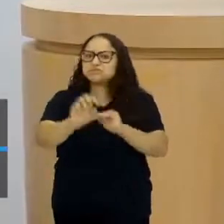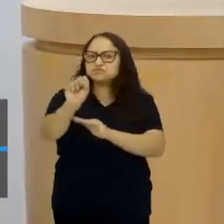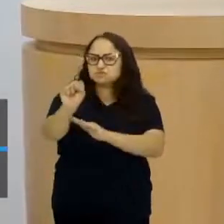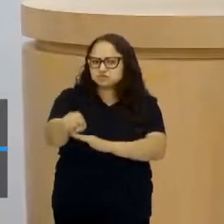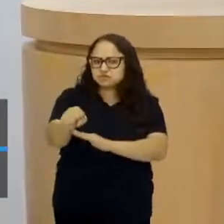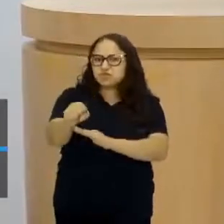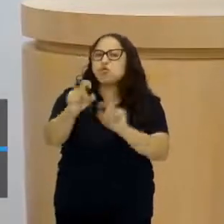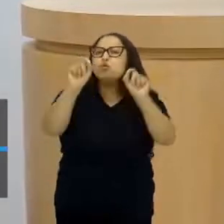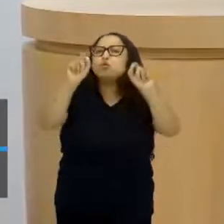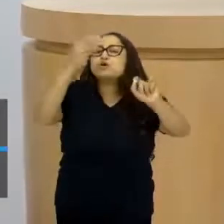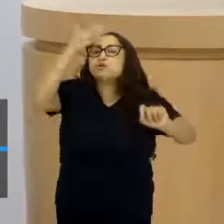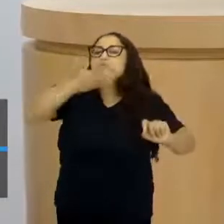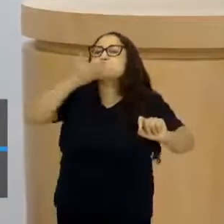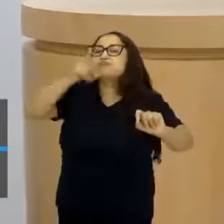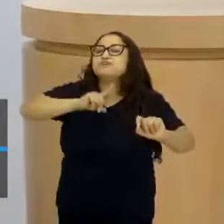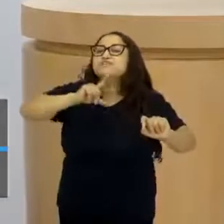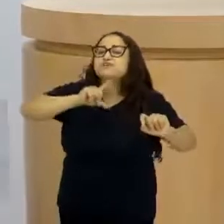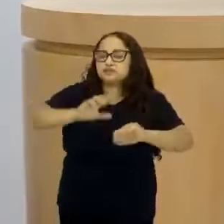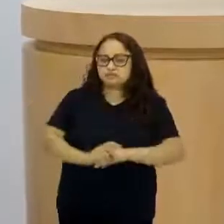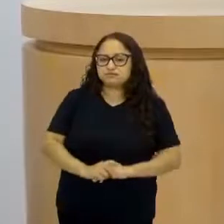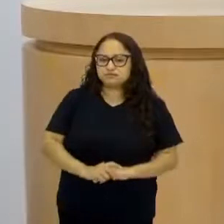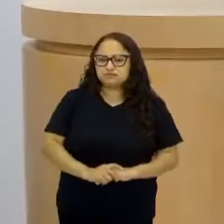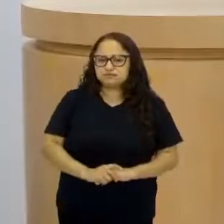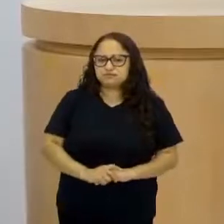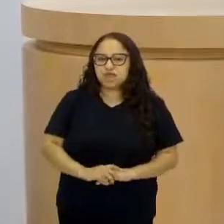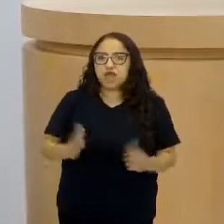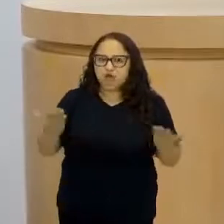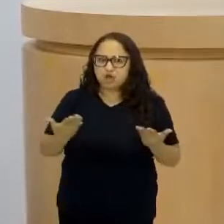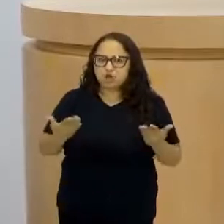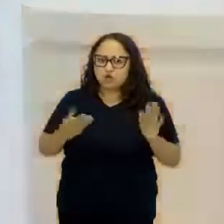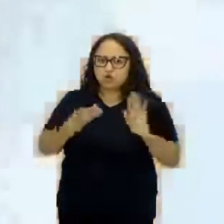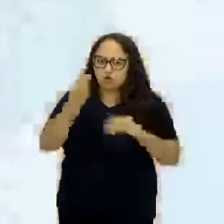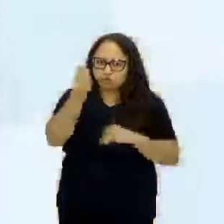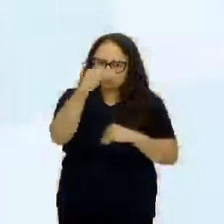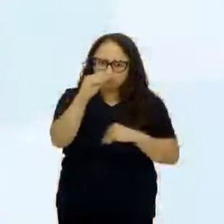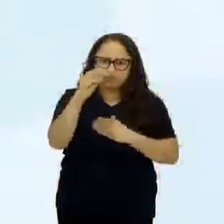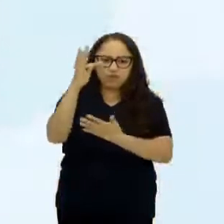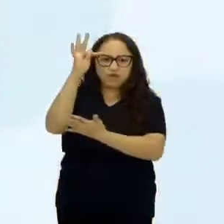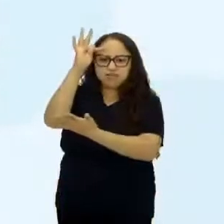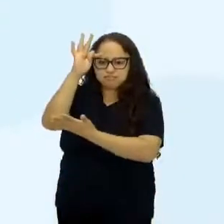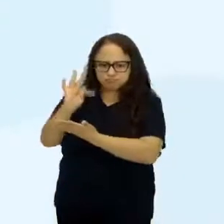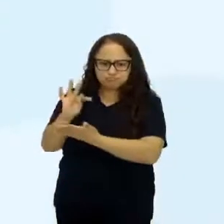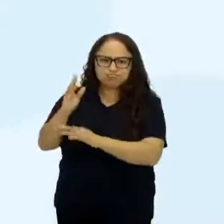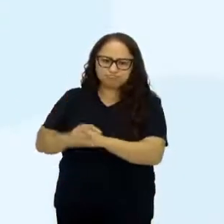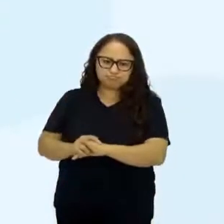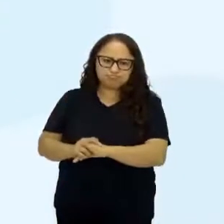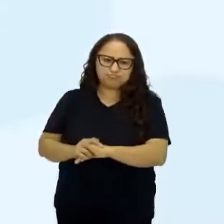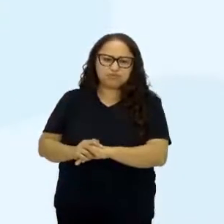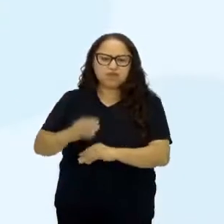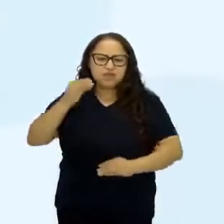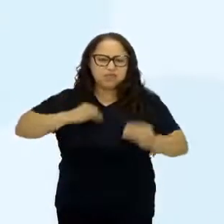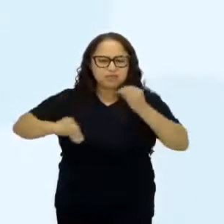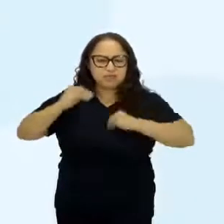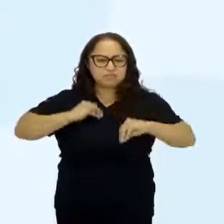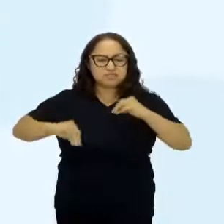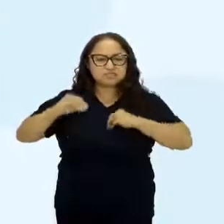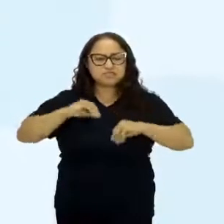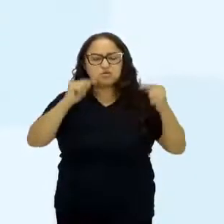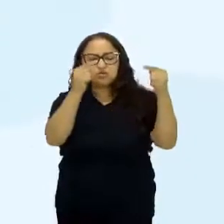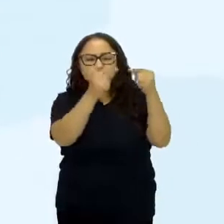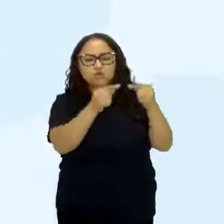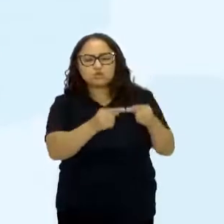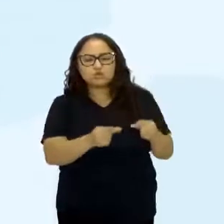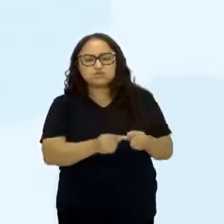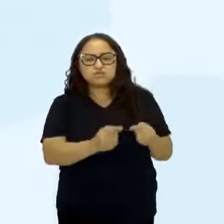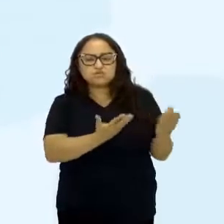comprovação? Eu vou colocar pra vocês lá a tese, já no começo do texto lá, ó. A depressão é quem está conectando